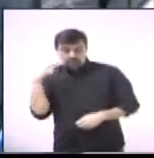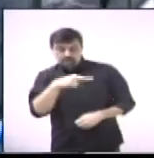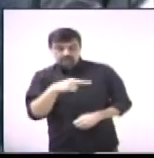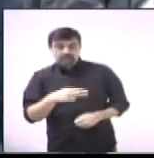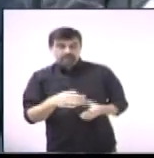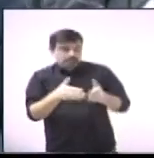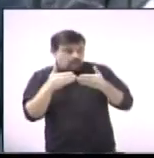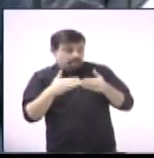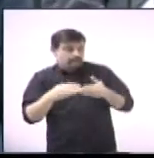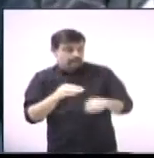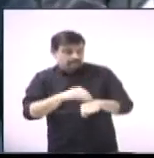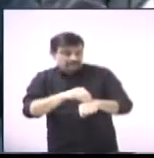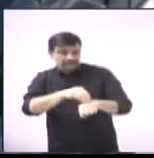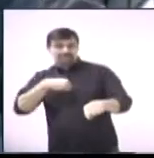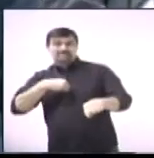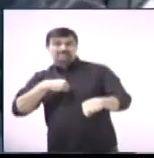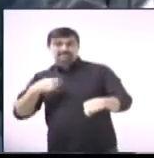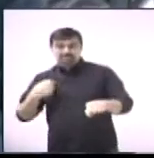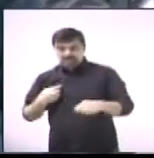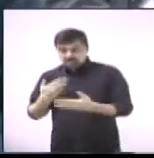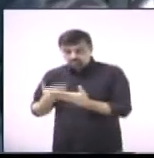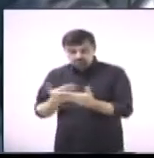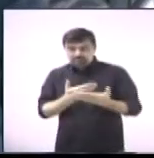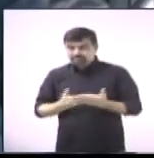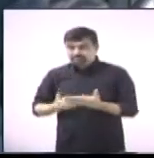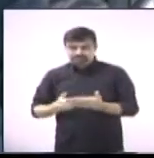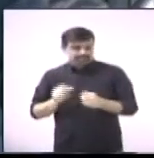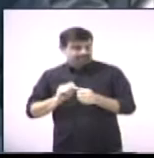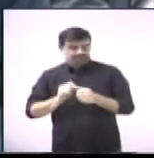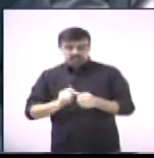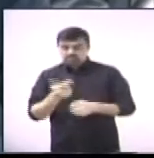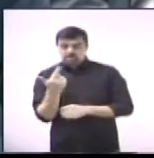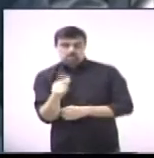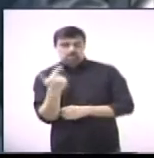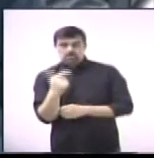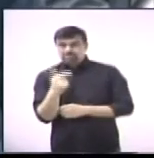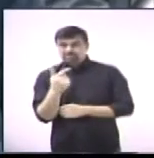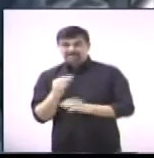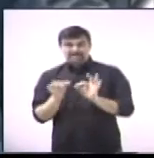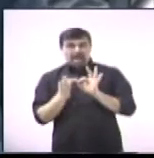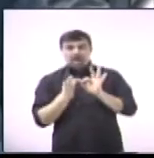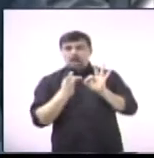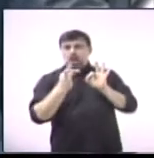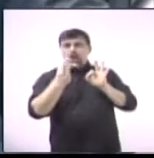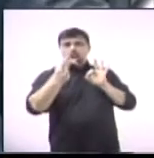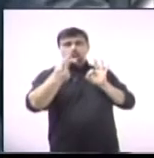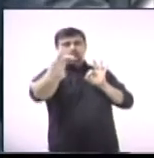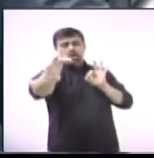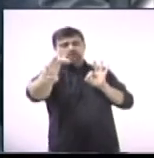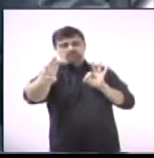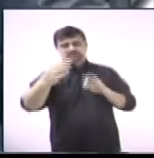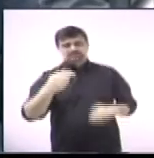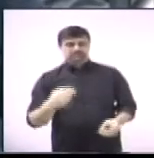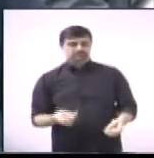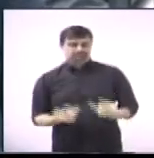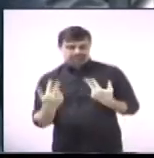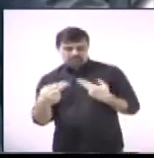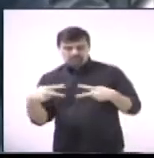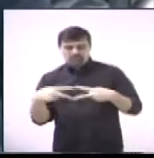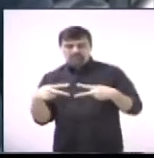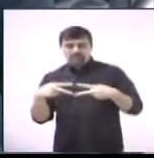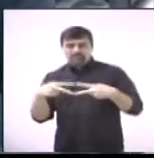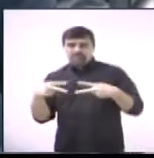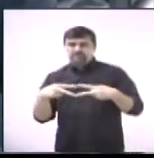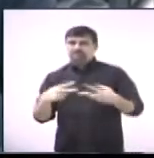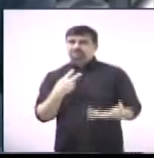pessoal me fale, mas pelo estudo que eu fiz, não existe nenhum retorno tão longo do pedágio igual o nosso. Então, com